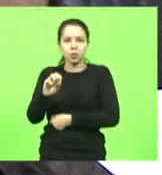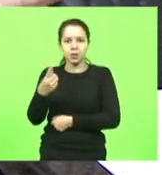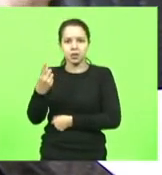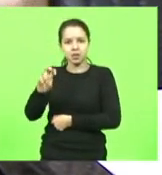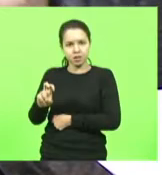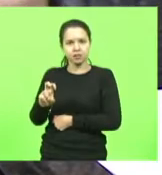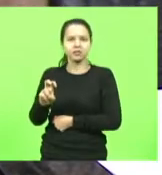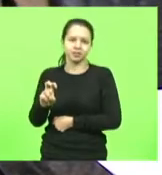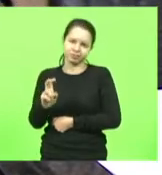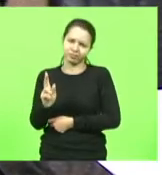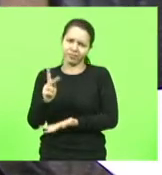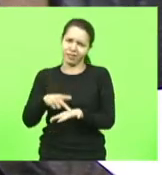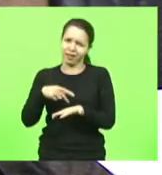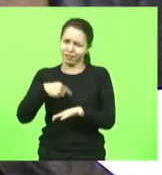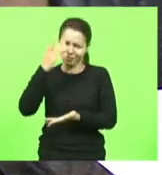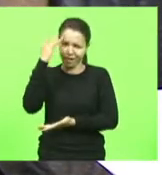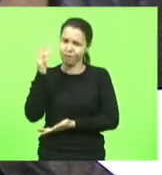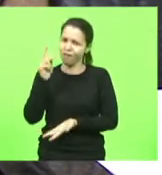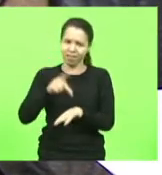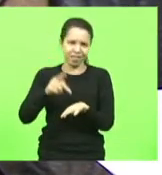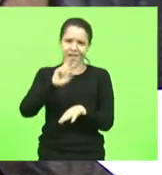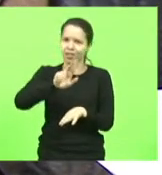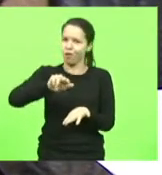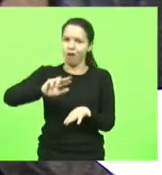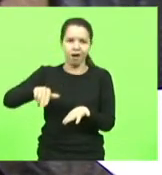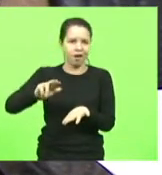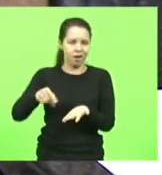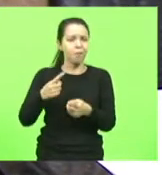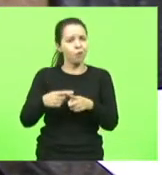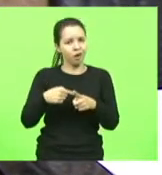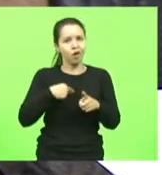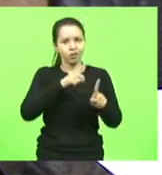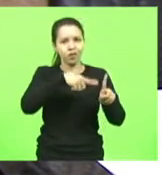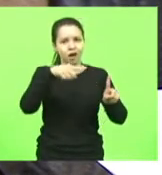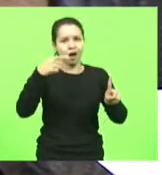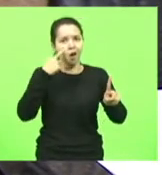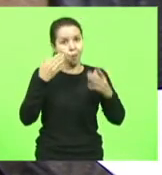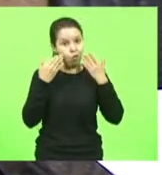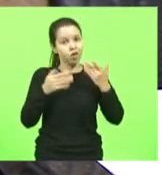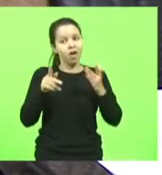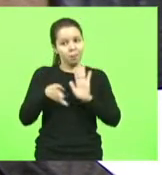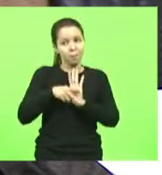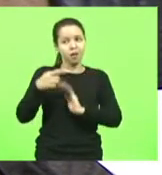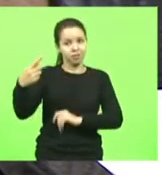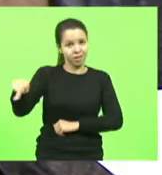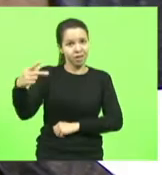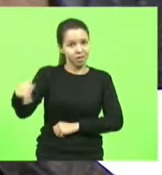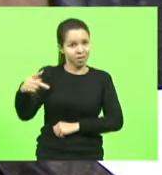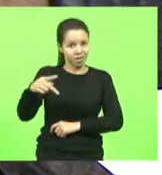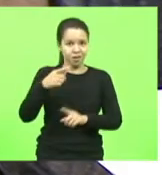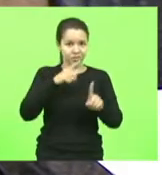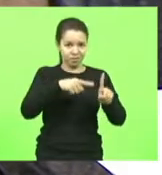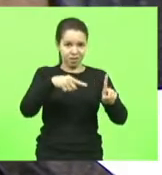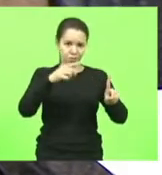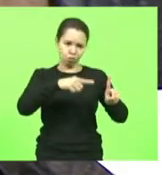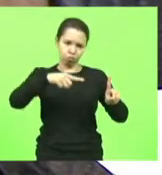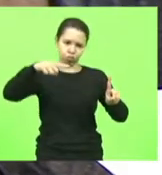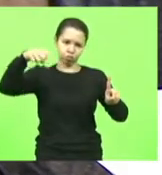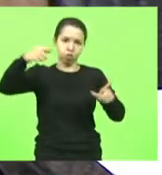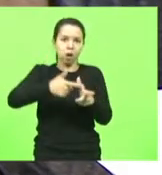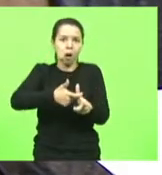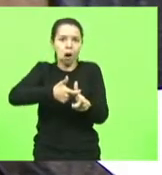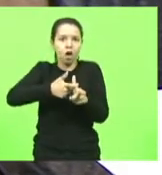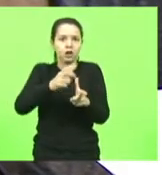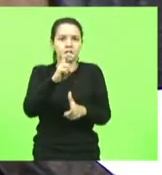o que, obviamente, nós sabemos que não é verdade, porque, senão, os dados que eu mostrei aqui, que, aliás, são dele, não estariam mostrando o crescimento do déficit de 500